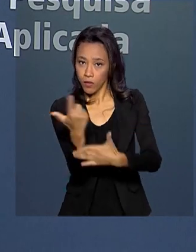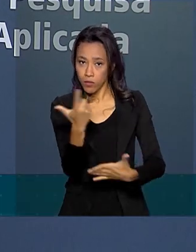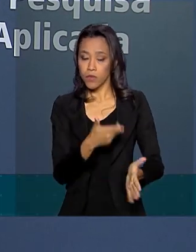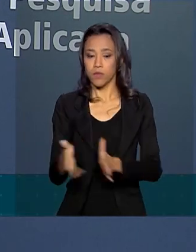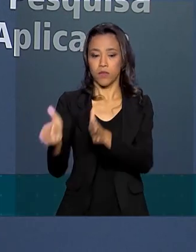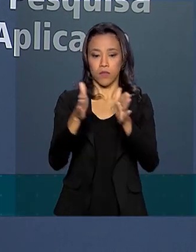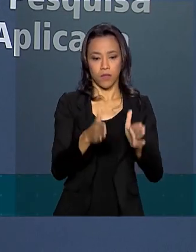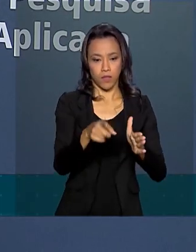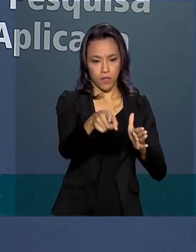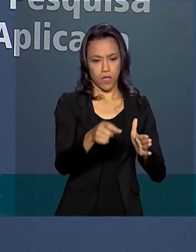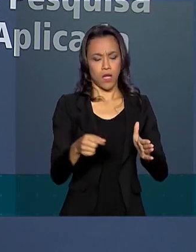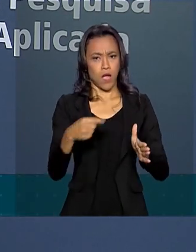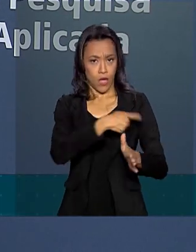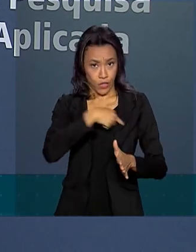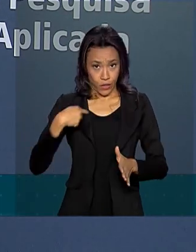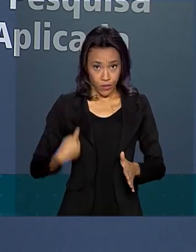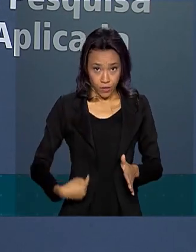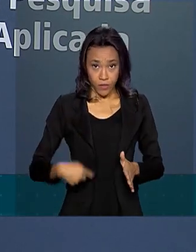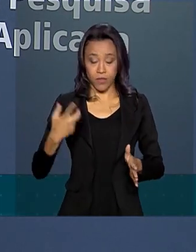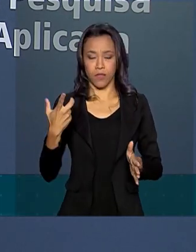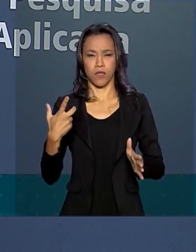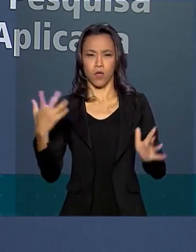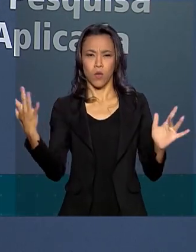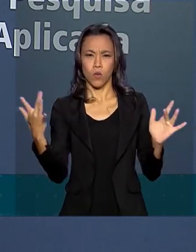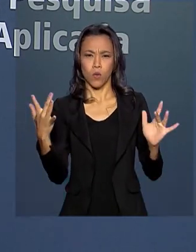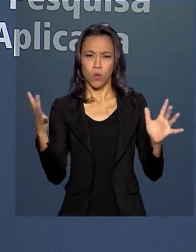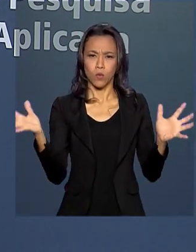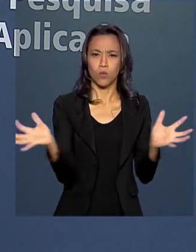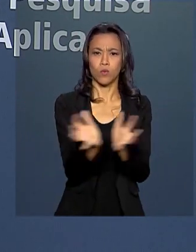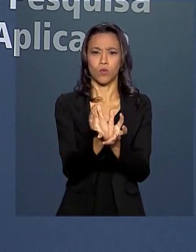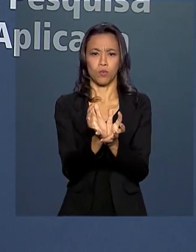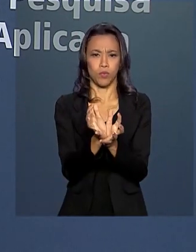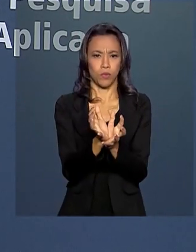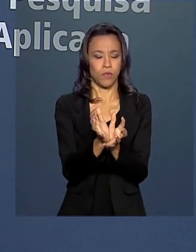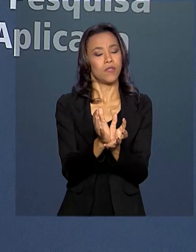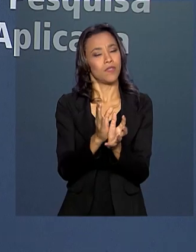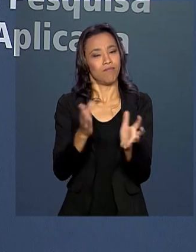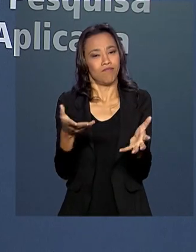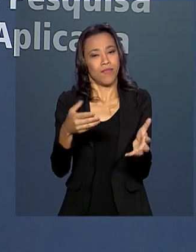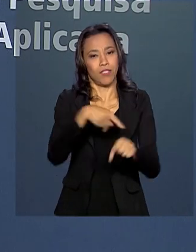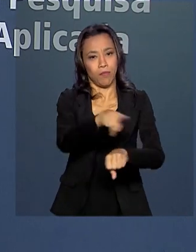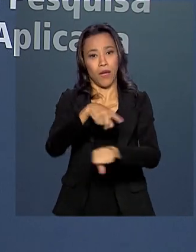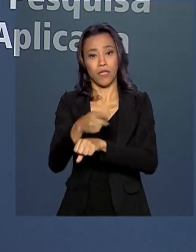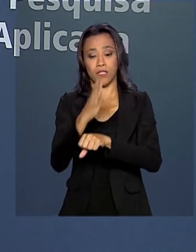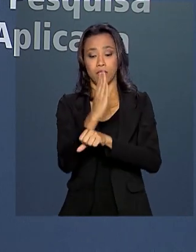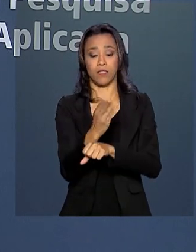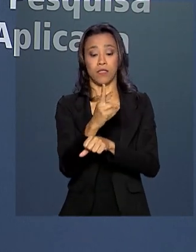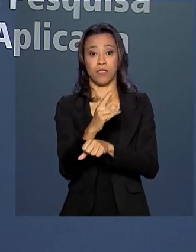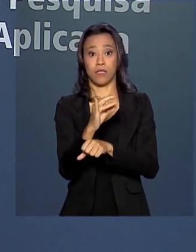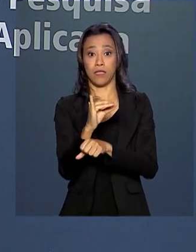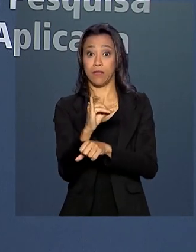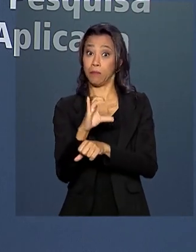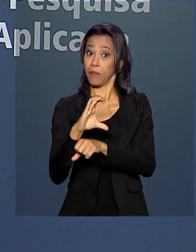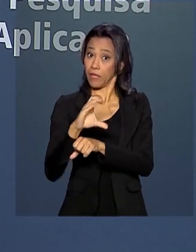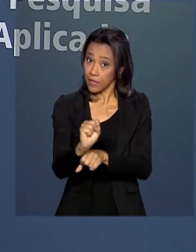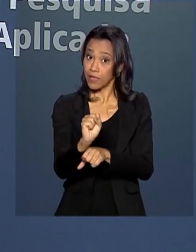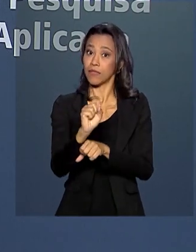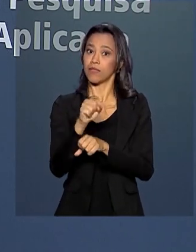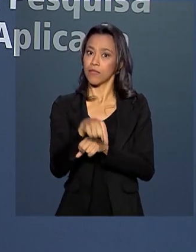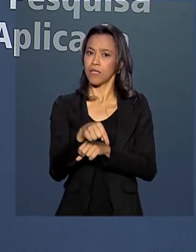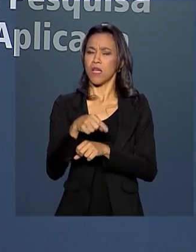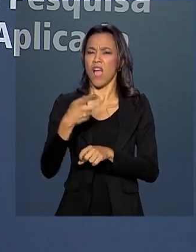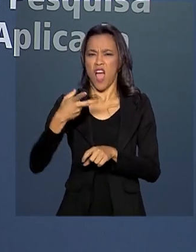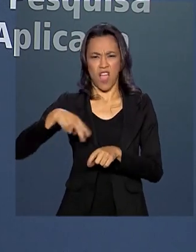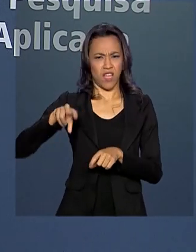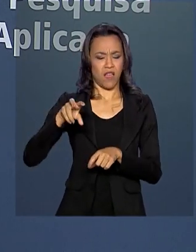quatro países dos BRICS é uma relação em que, basicamente, os quatro são grandes exportadores de commodities e a